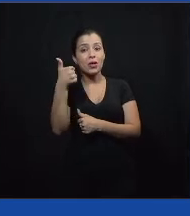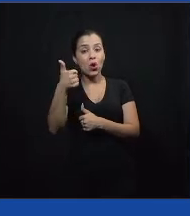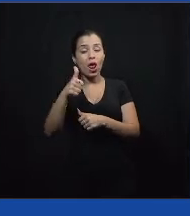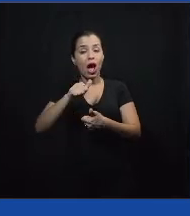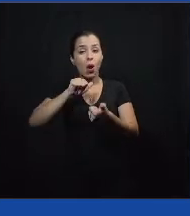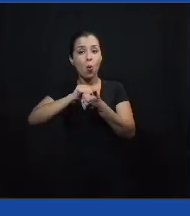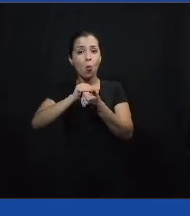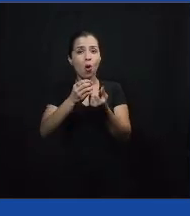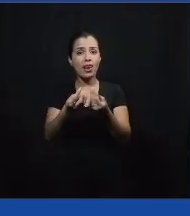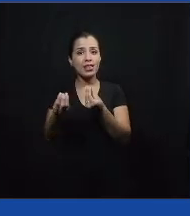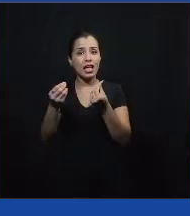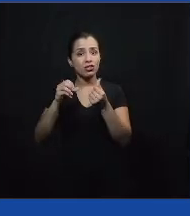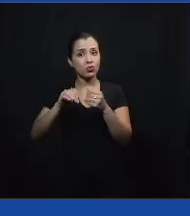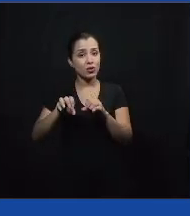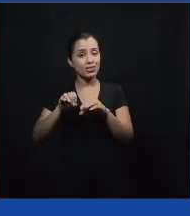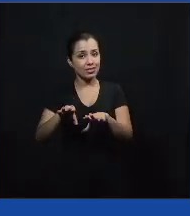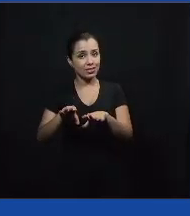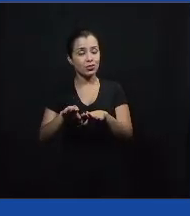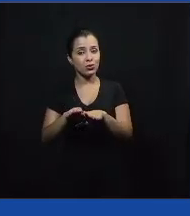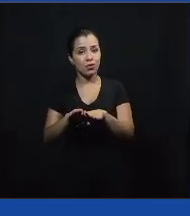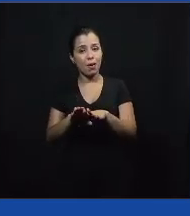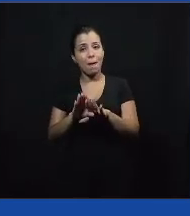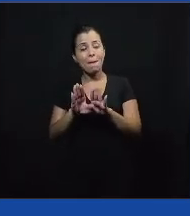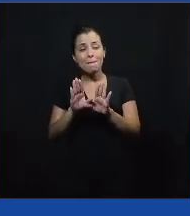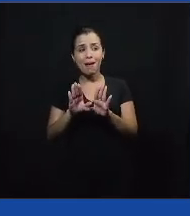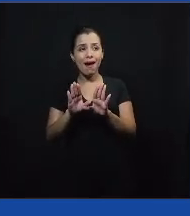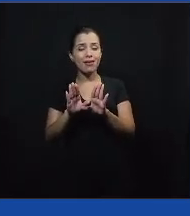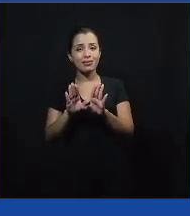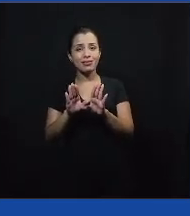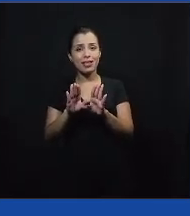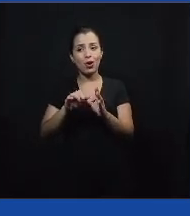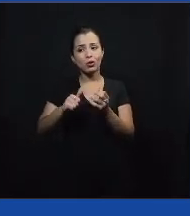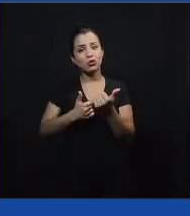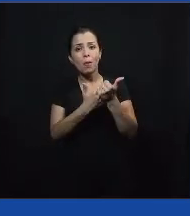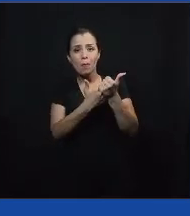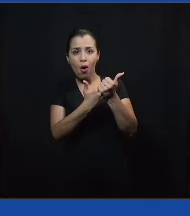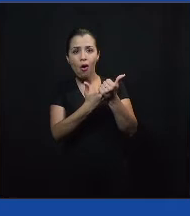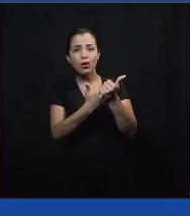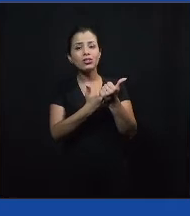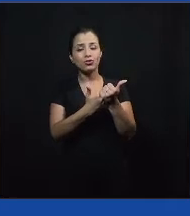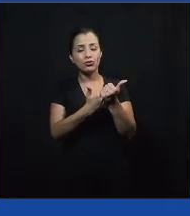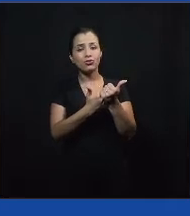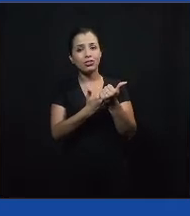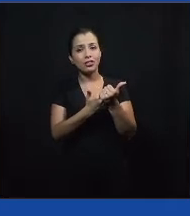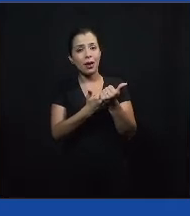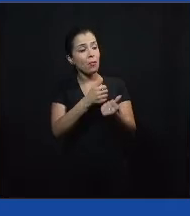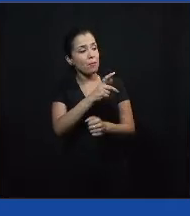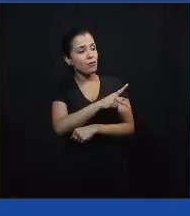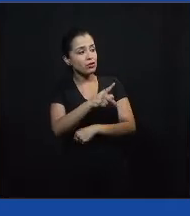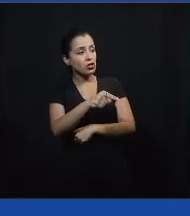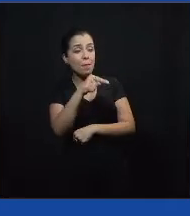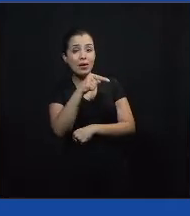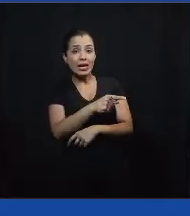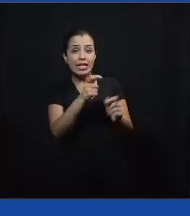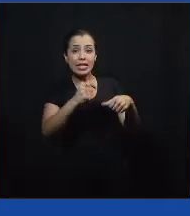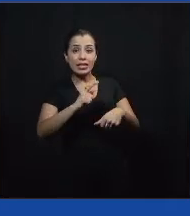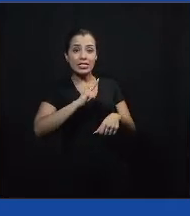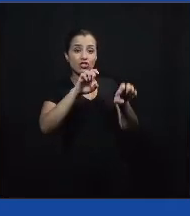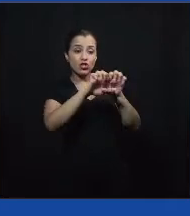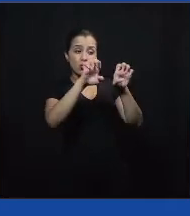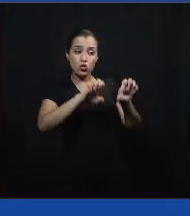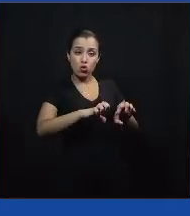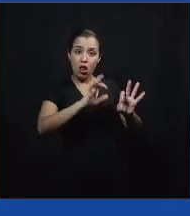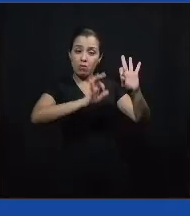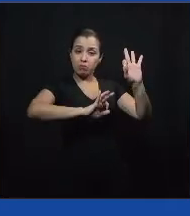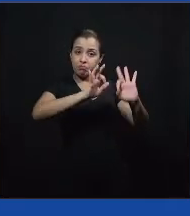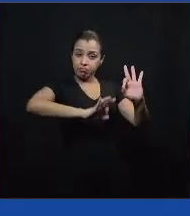no sentido de chegar mais, chegar mais, dando mais suporte ao professor para que ele consiga estruturar, se estruturar, estruturar